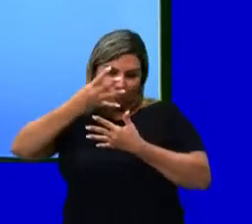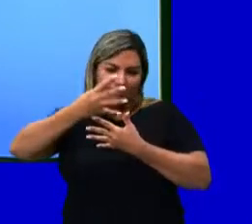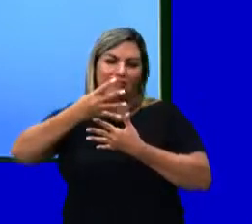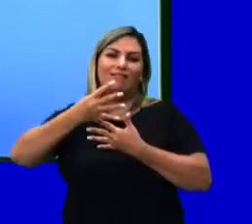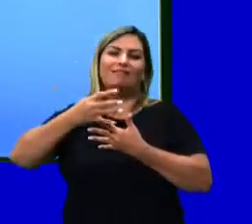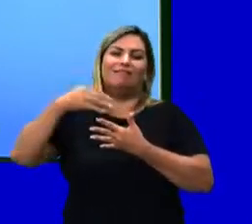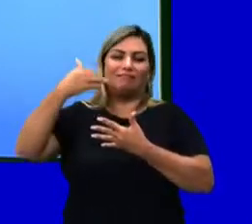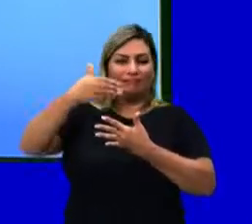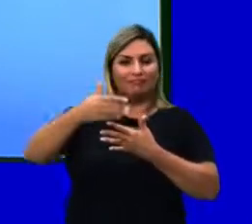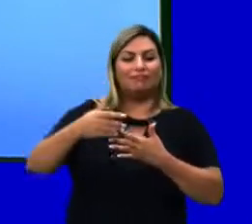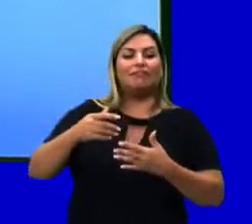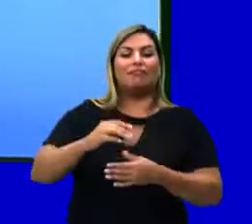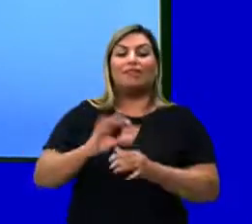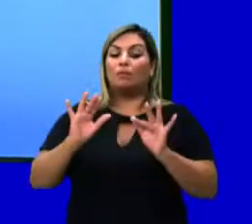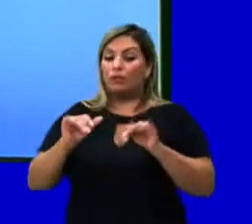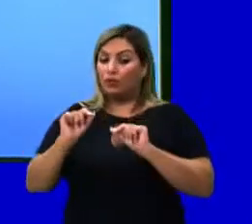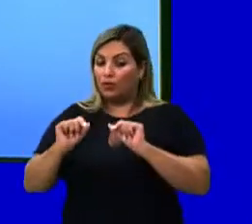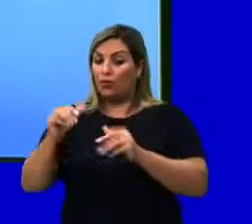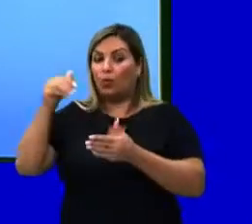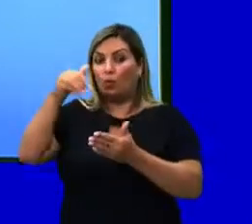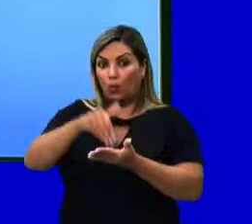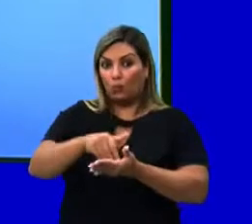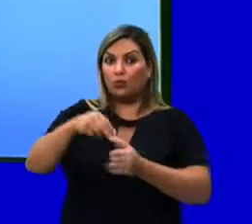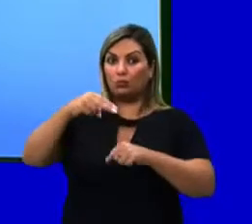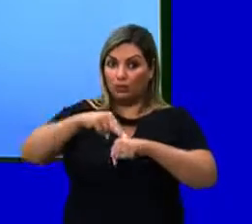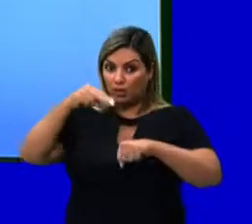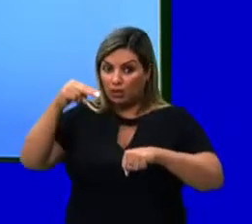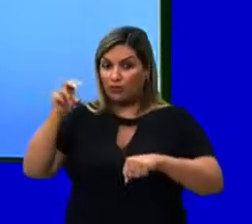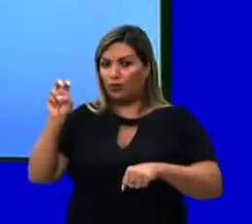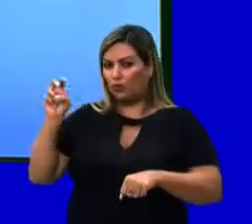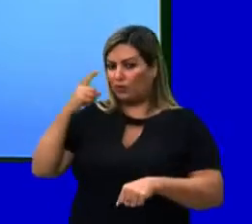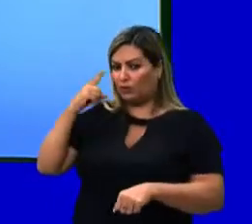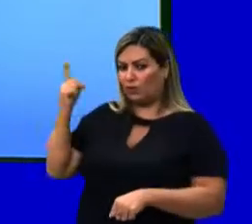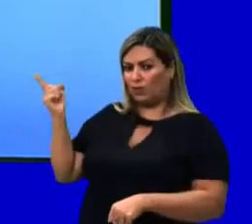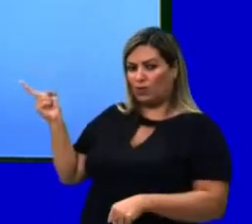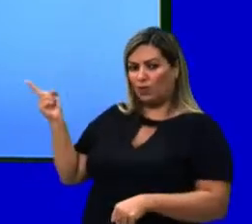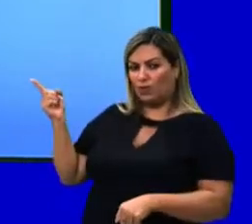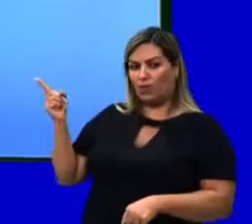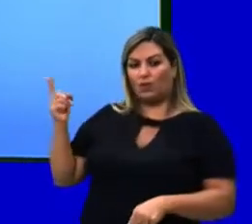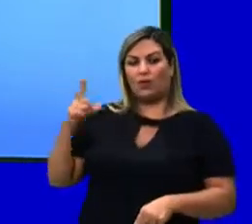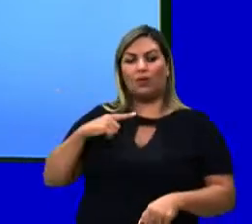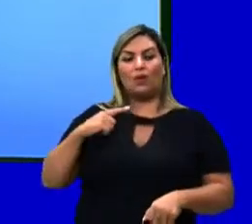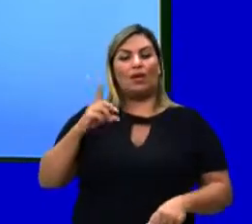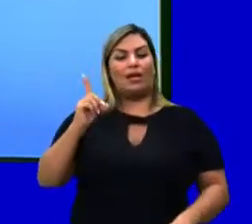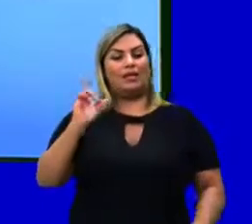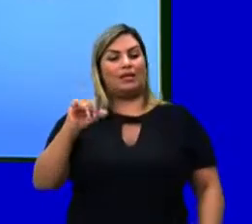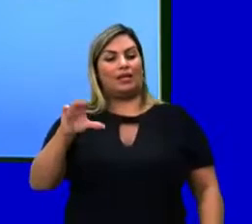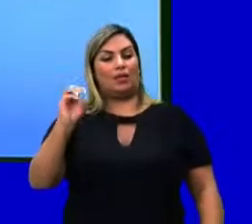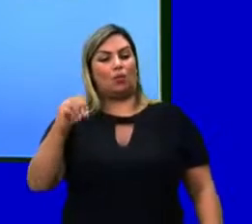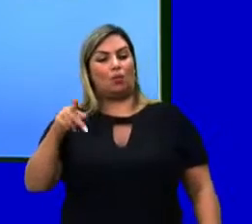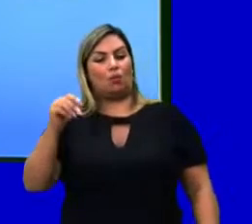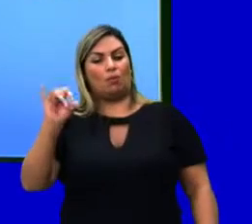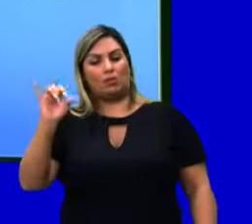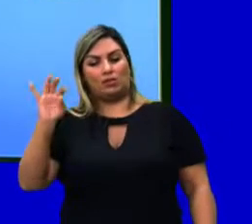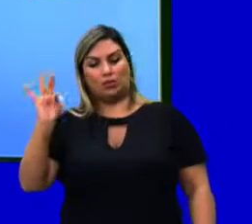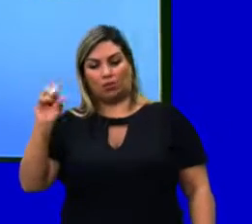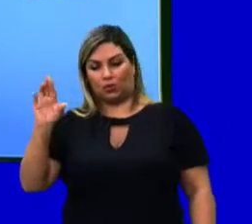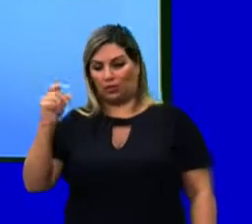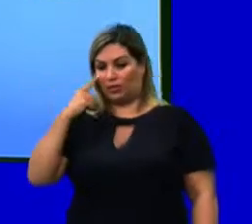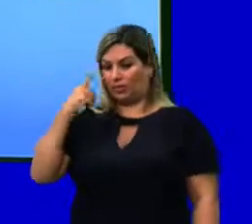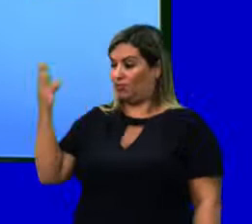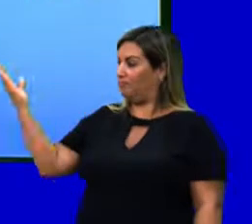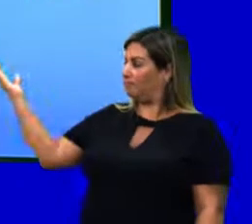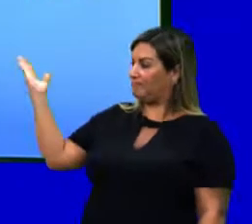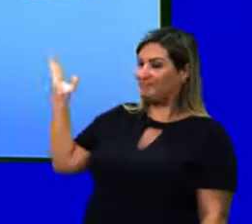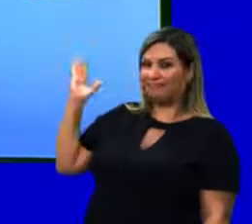quaternários. E, por fim, no último nível trófico, nós consideramos os decompositores, tá? Então, aqui,